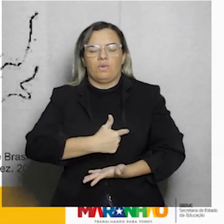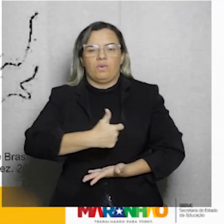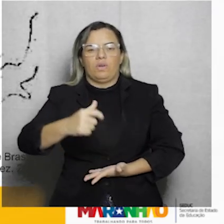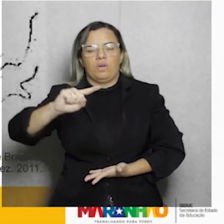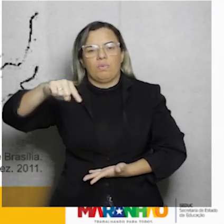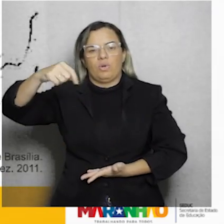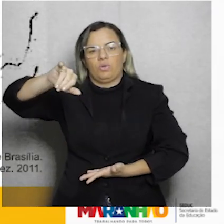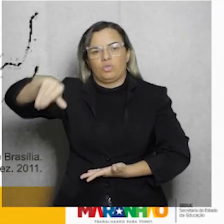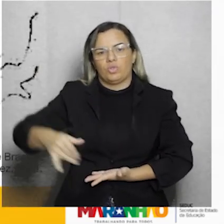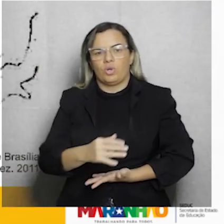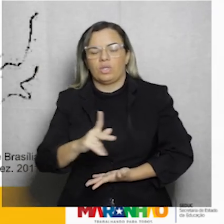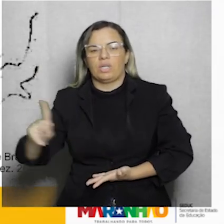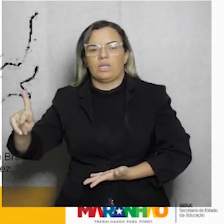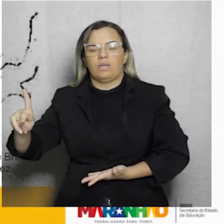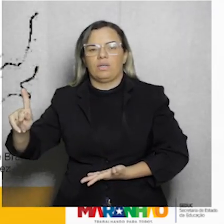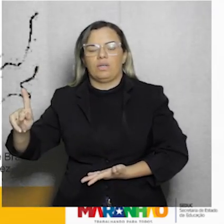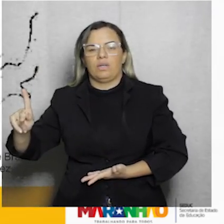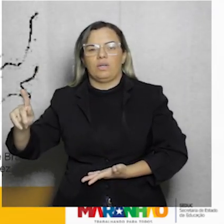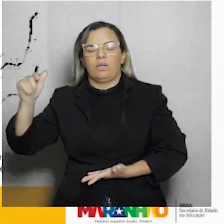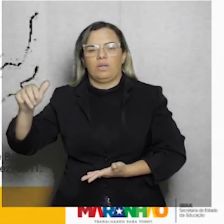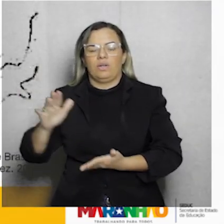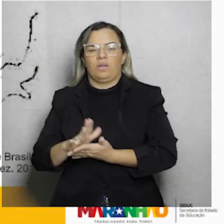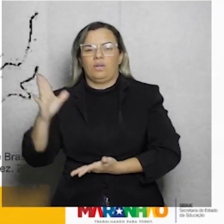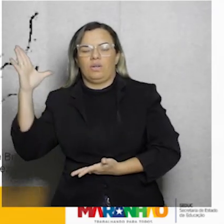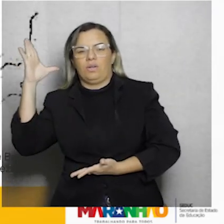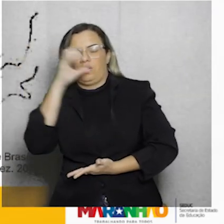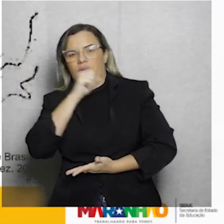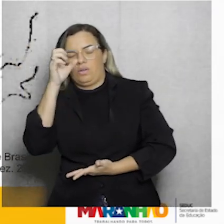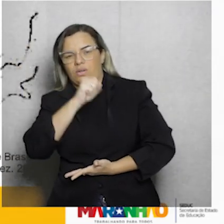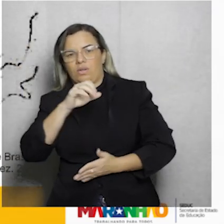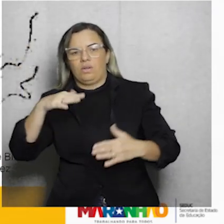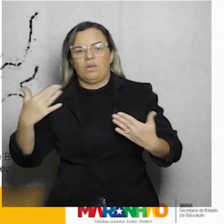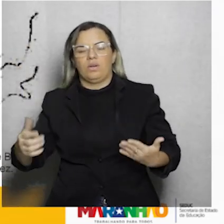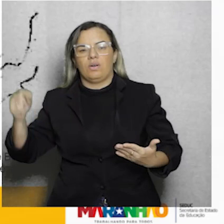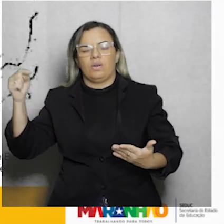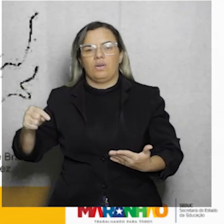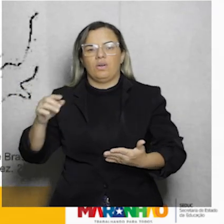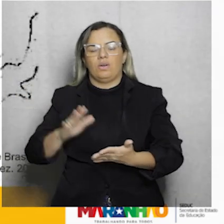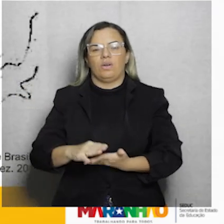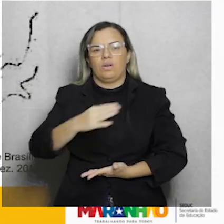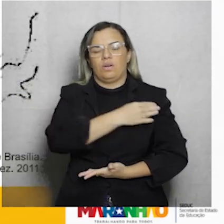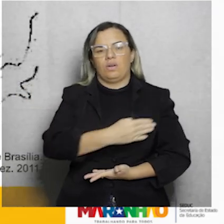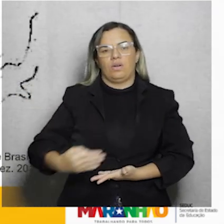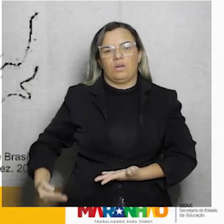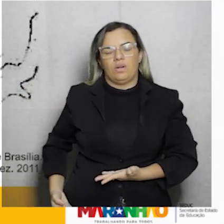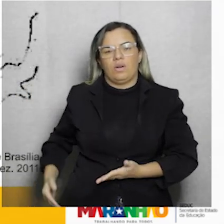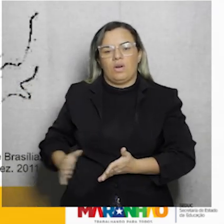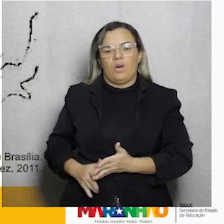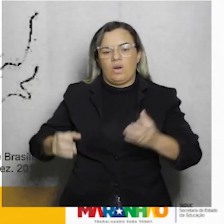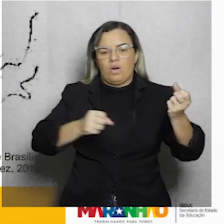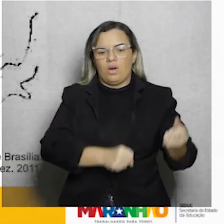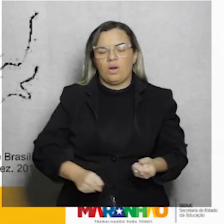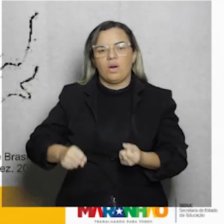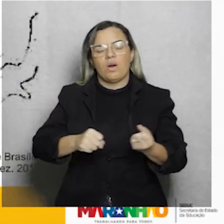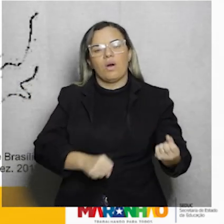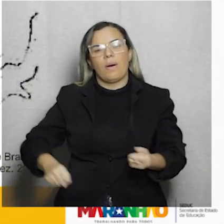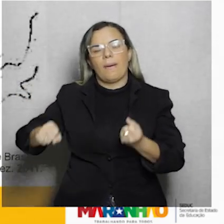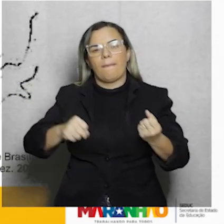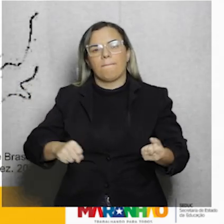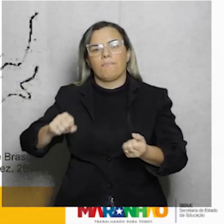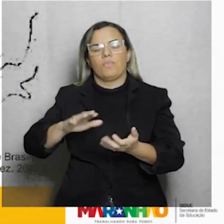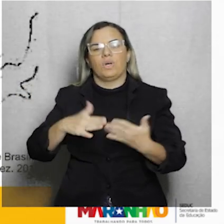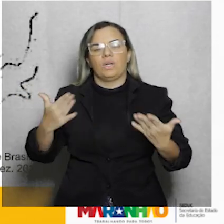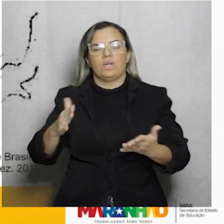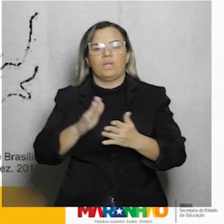Depois nós tivemos o rápido-meteórico, como costumam dizer, governo do Jânio Quadros, até o governo Jango, o João